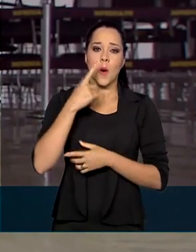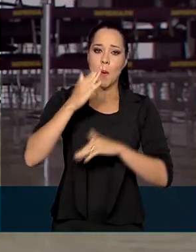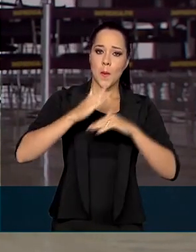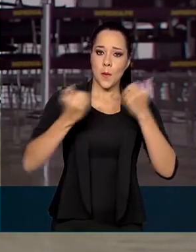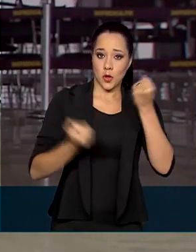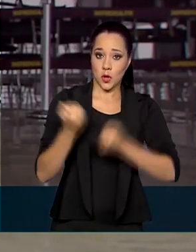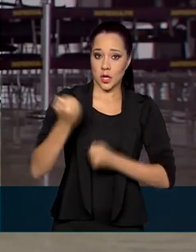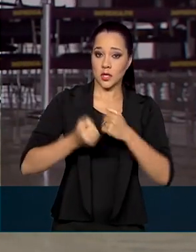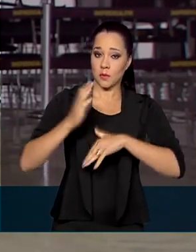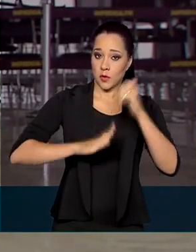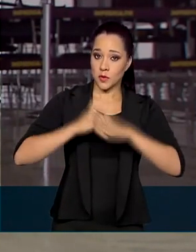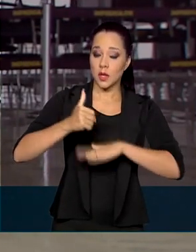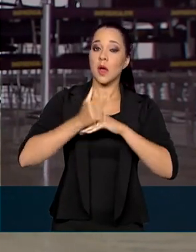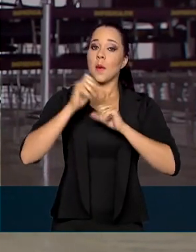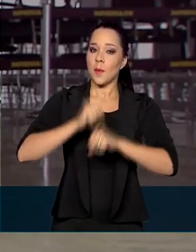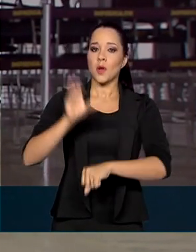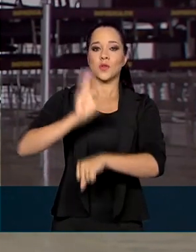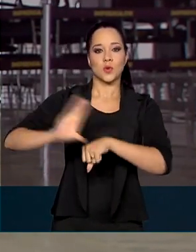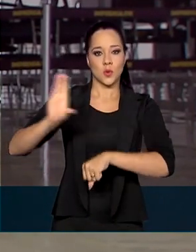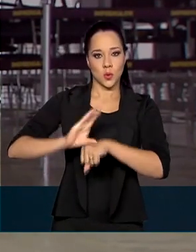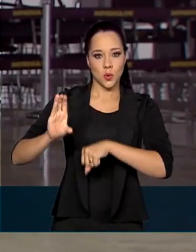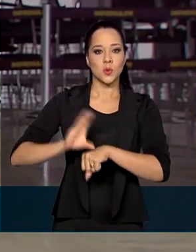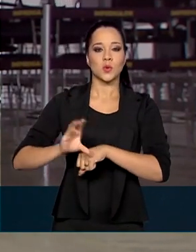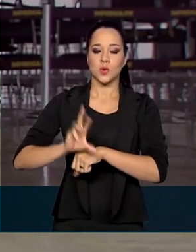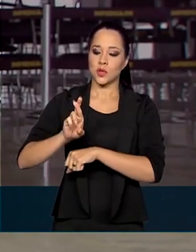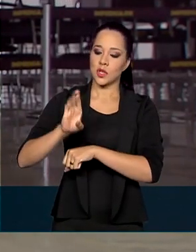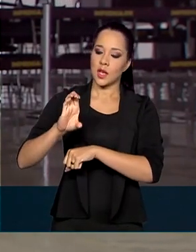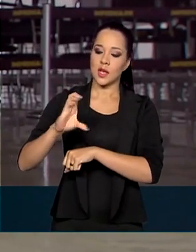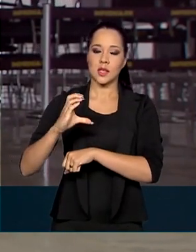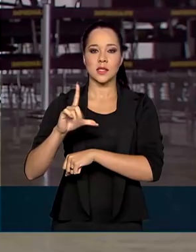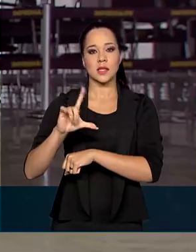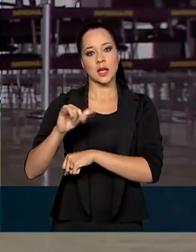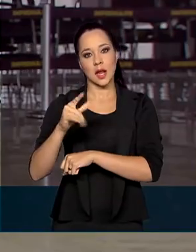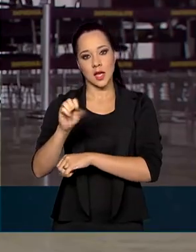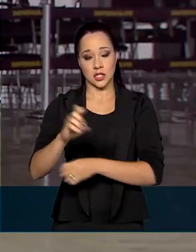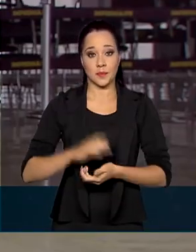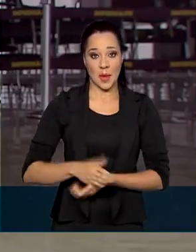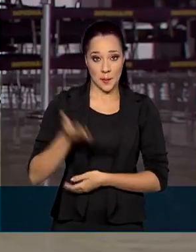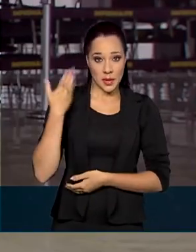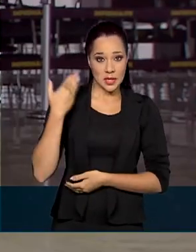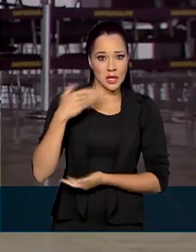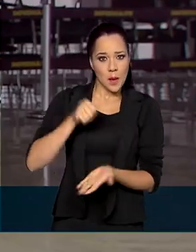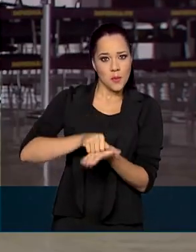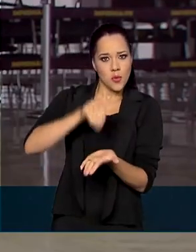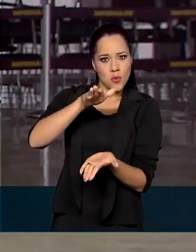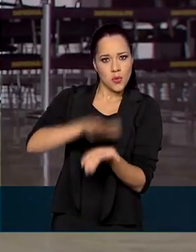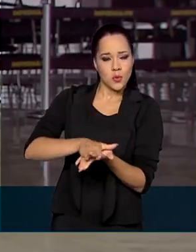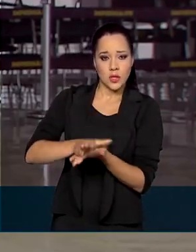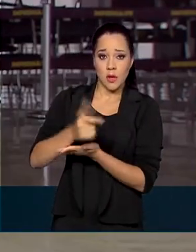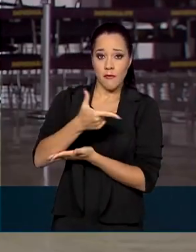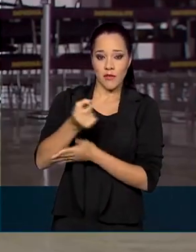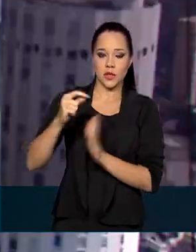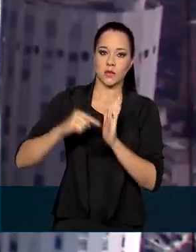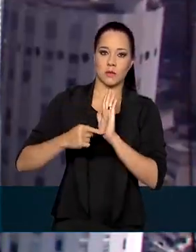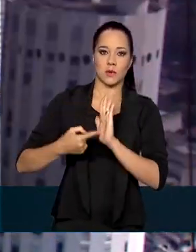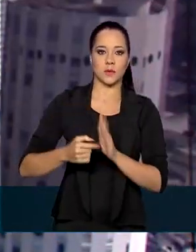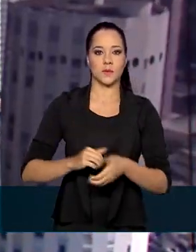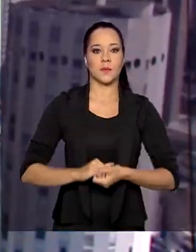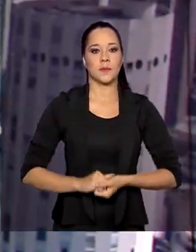passar por um curso preventivo de reciclagem. Na lei anterior, a punição era aplicada aos 20 pontos.